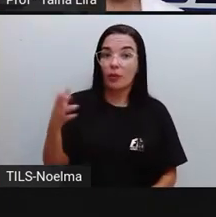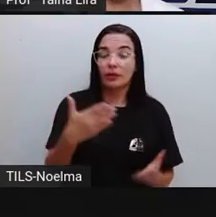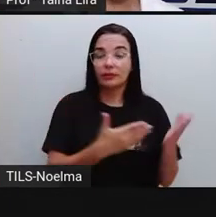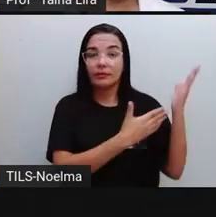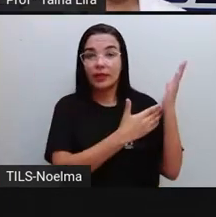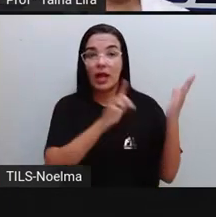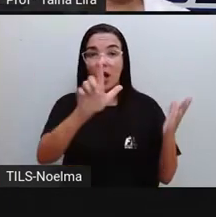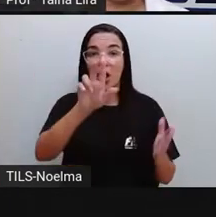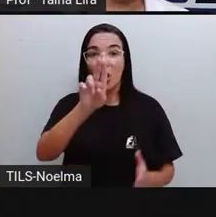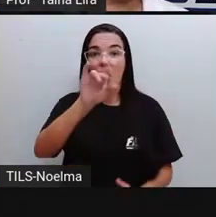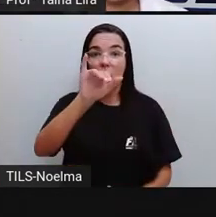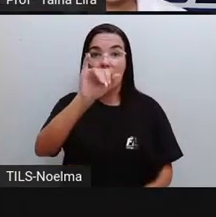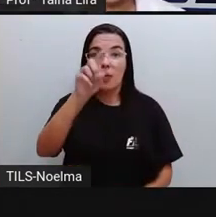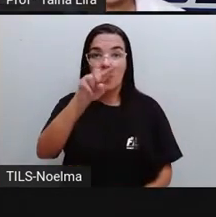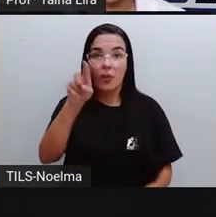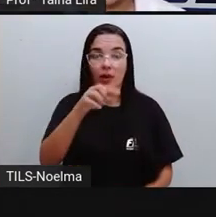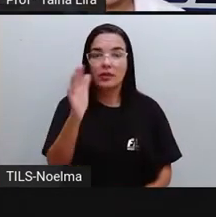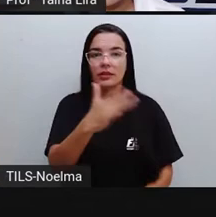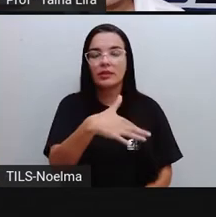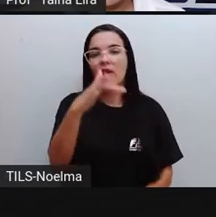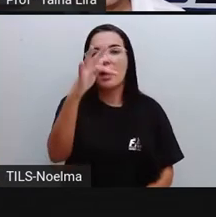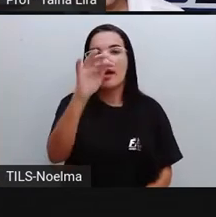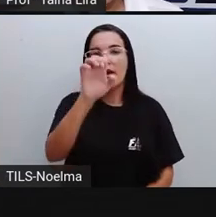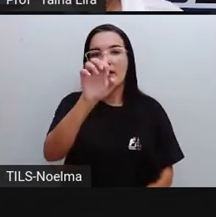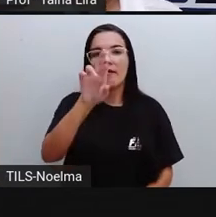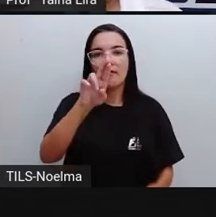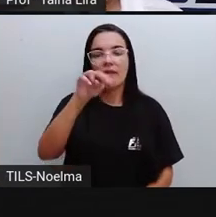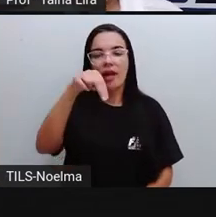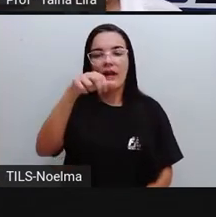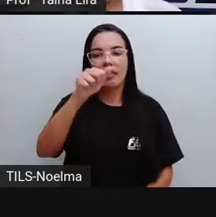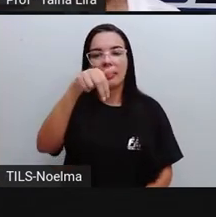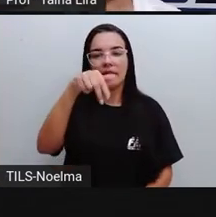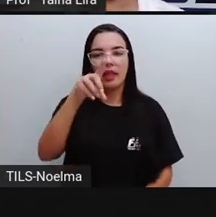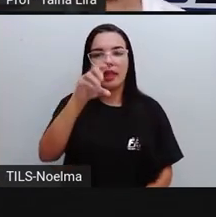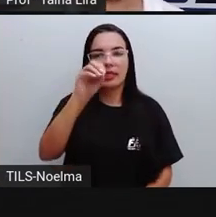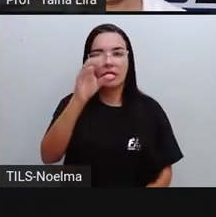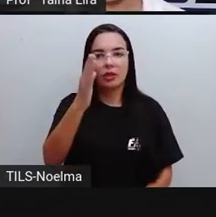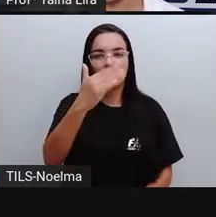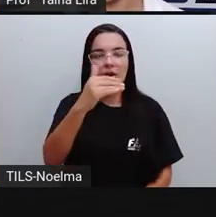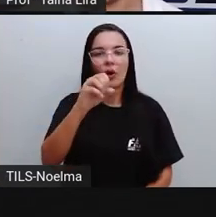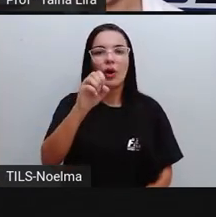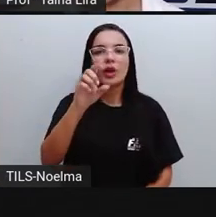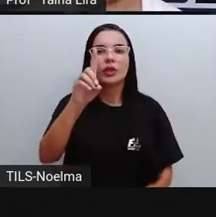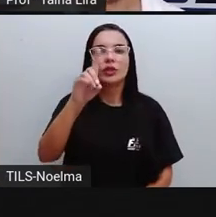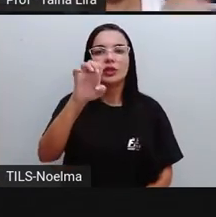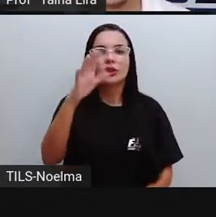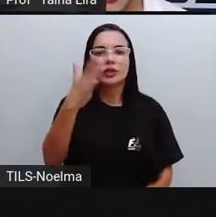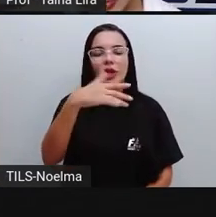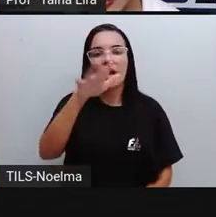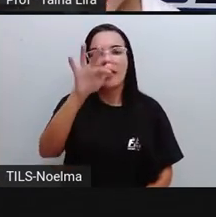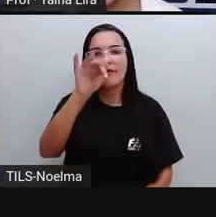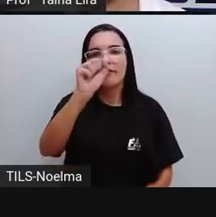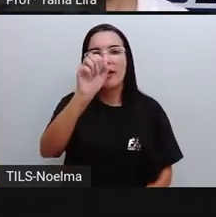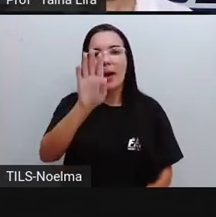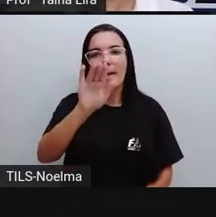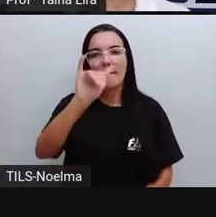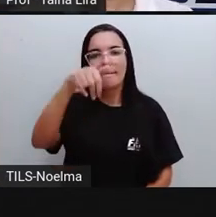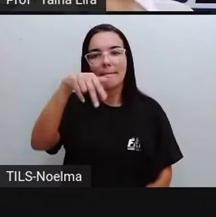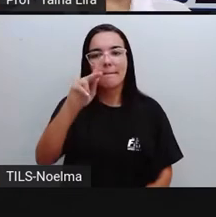que é Luiz Fernando de Fabinho Araújo Lima, tá? Que é mais conhecido